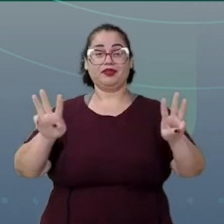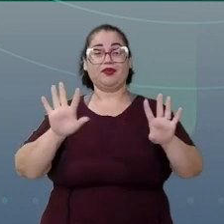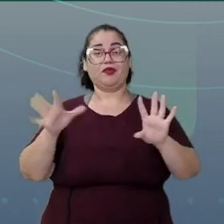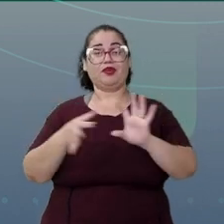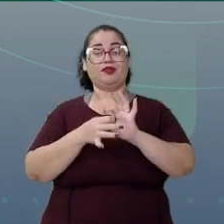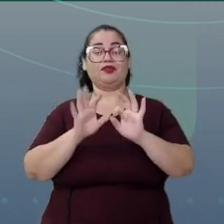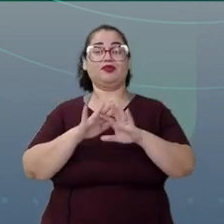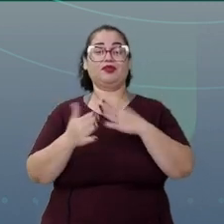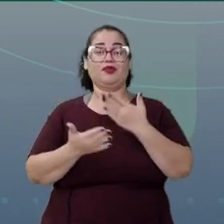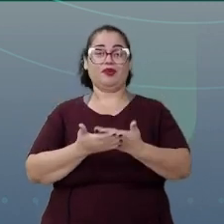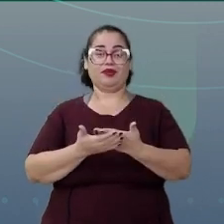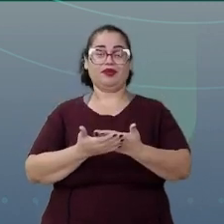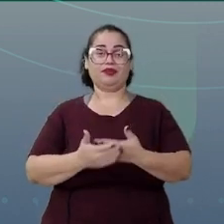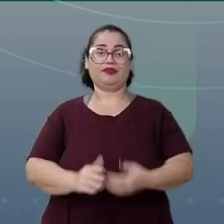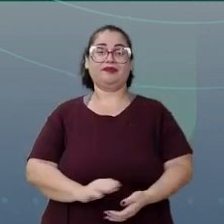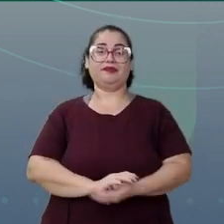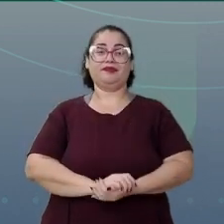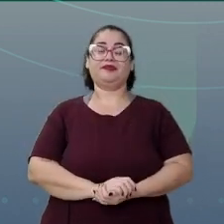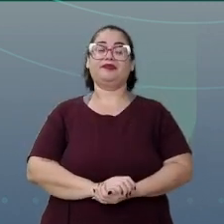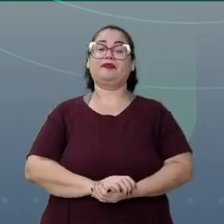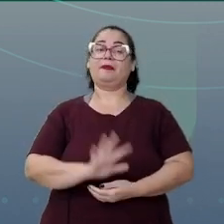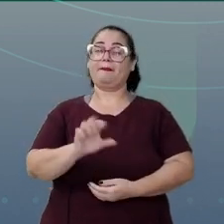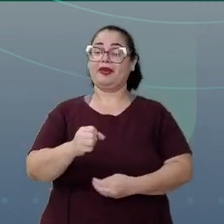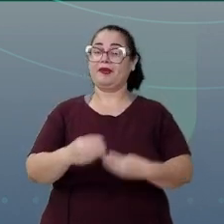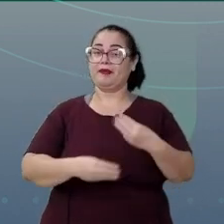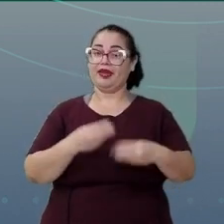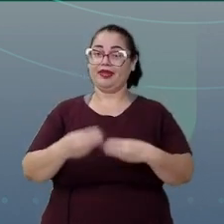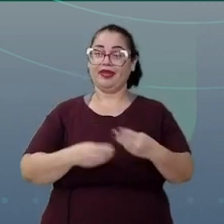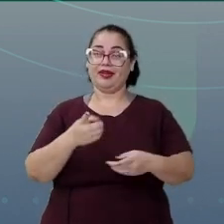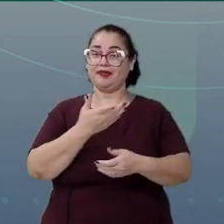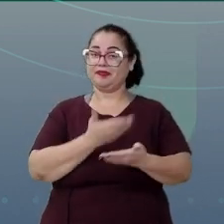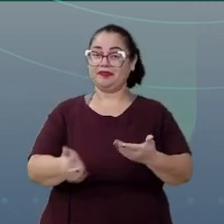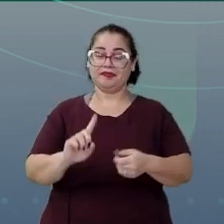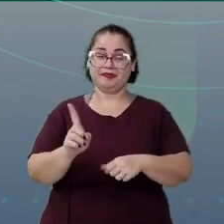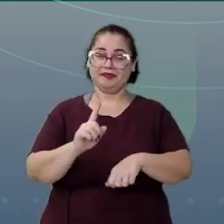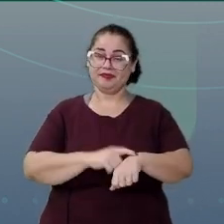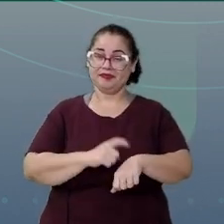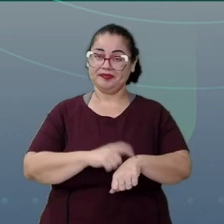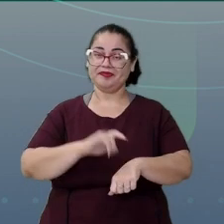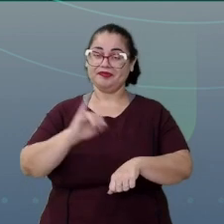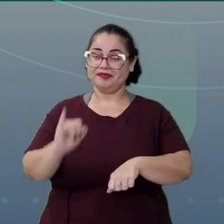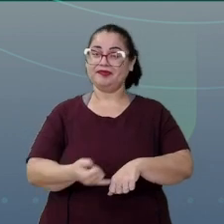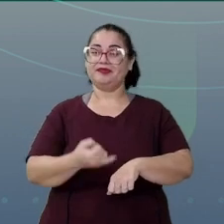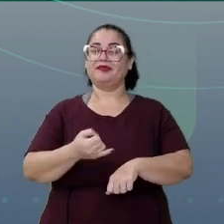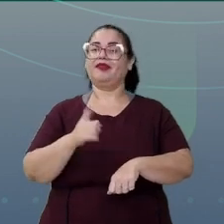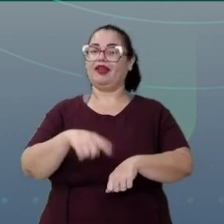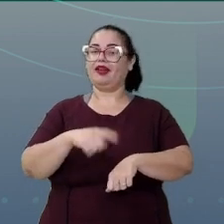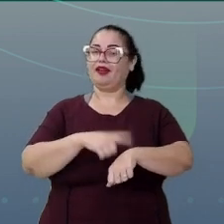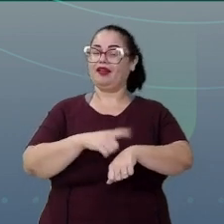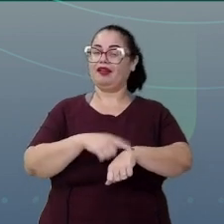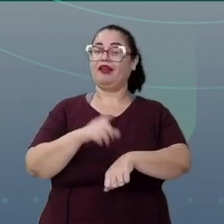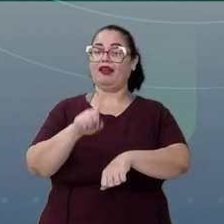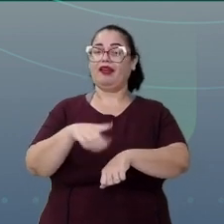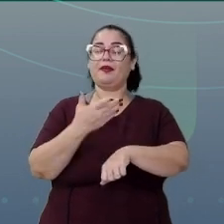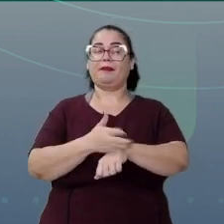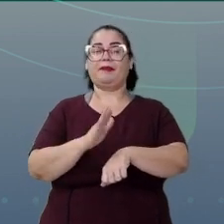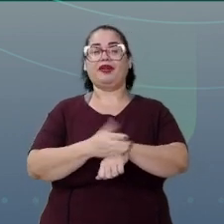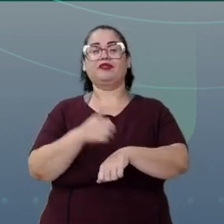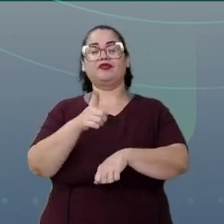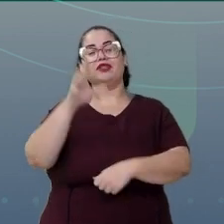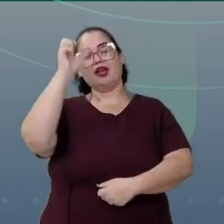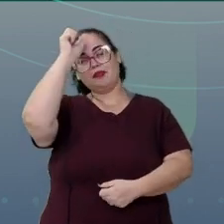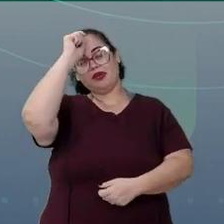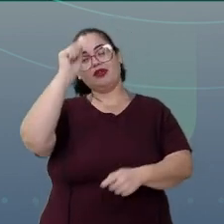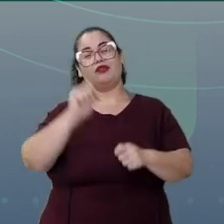Conexão Escola. Pegue seus materiais e não perca tempo. É hora de você colocar em prática o que